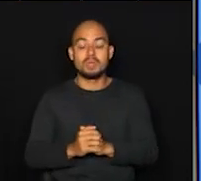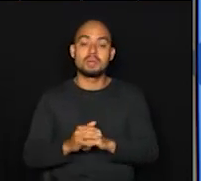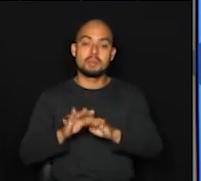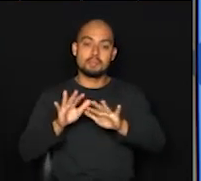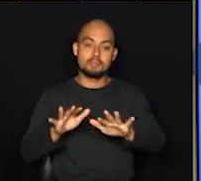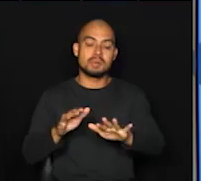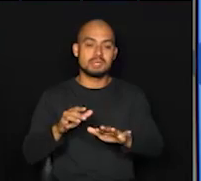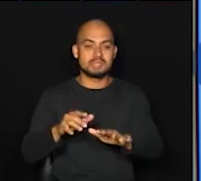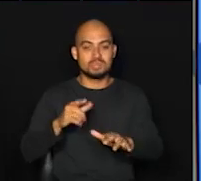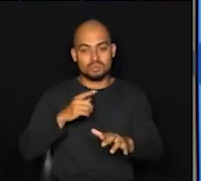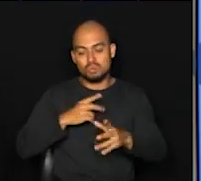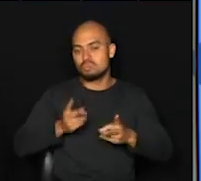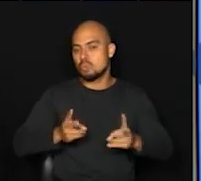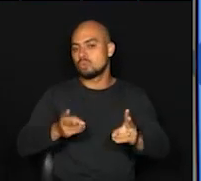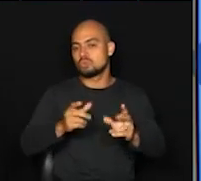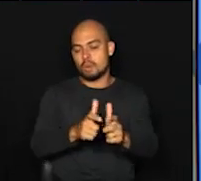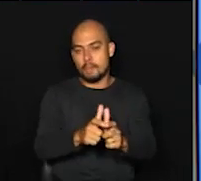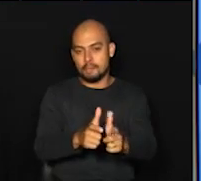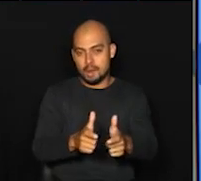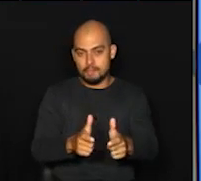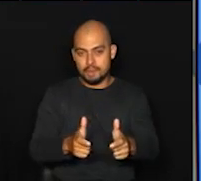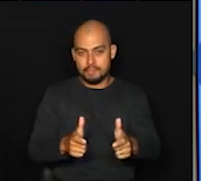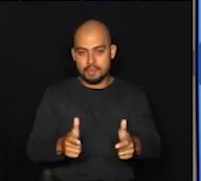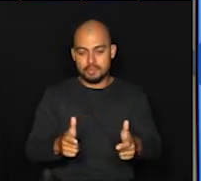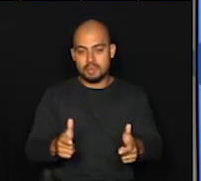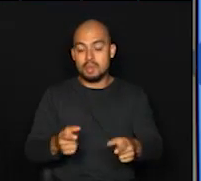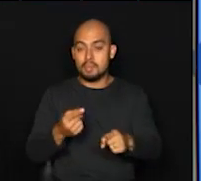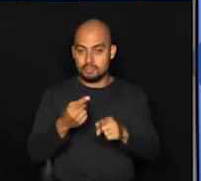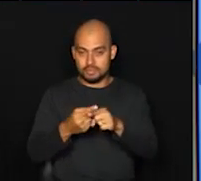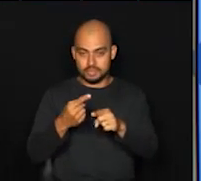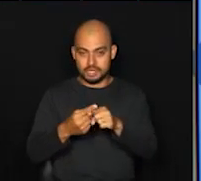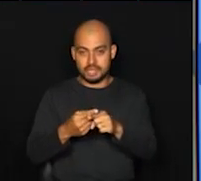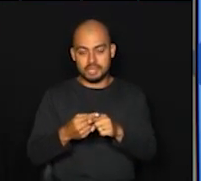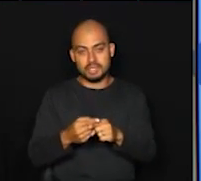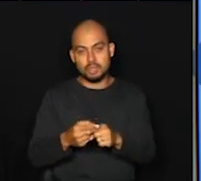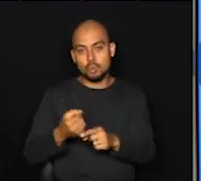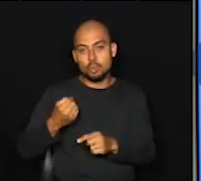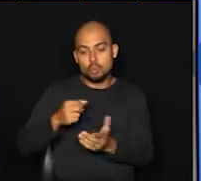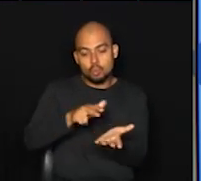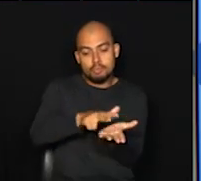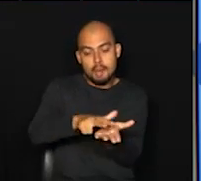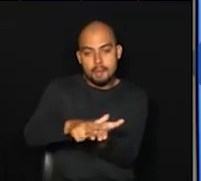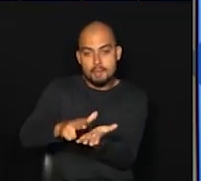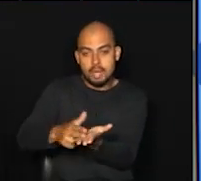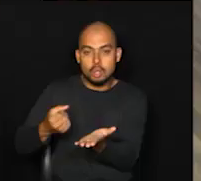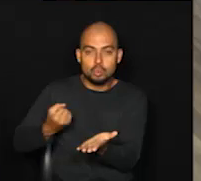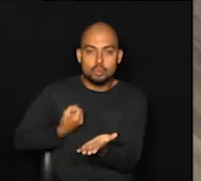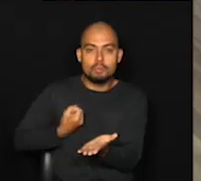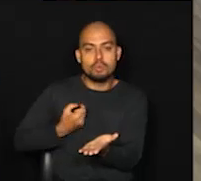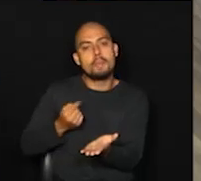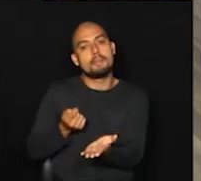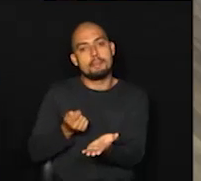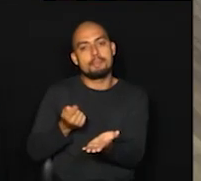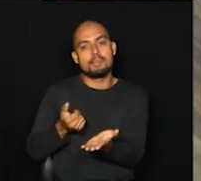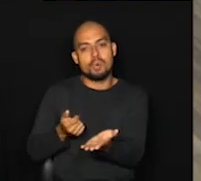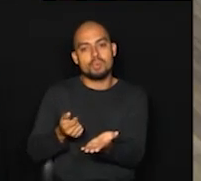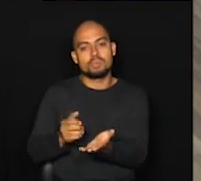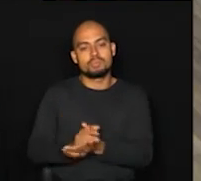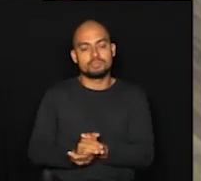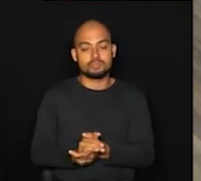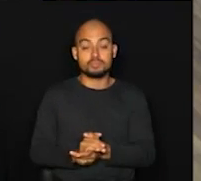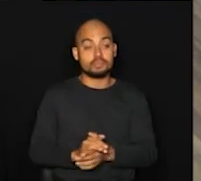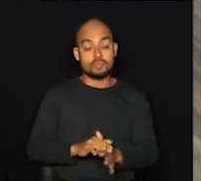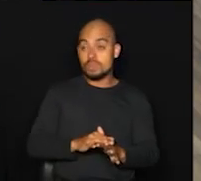ocupação, mas é porque está havendo uma redução no número de leitos disponíveis. Sobre a preocupação da